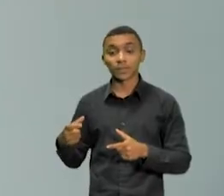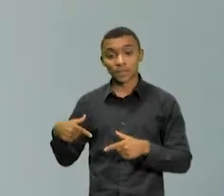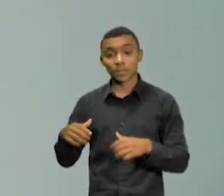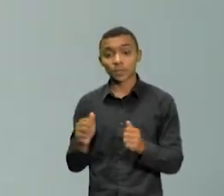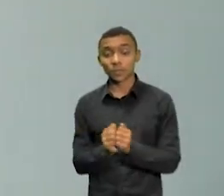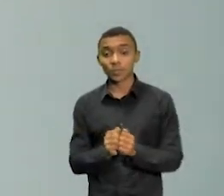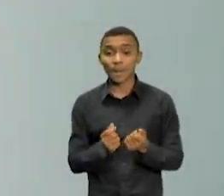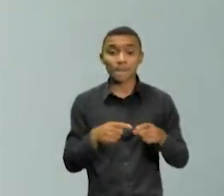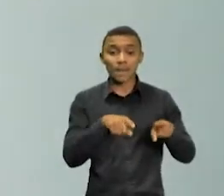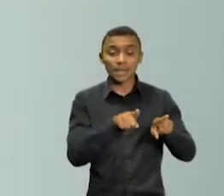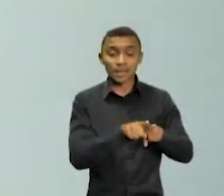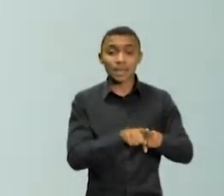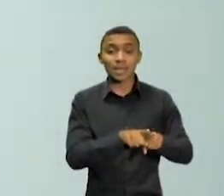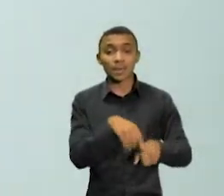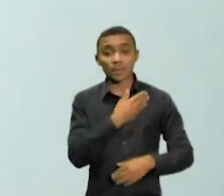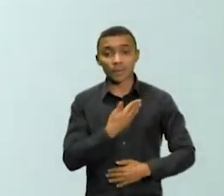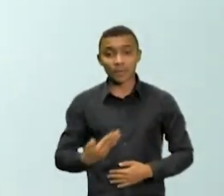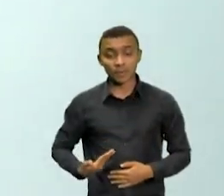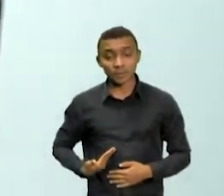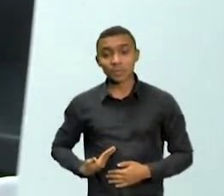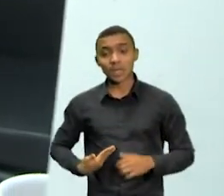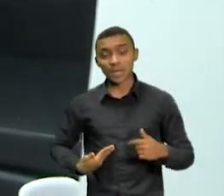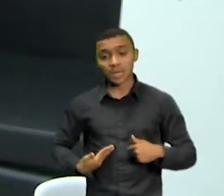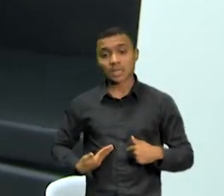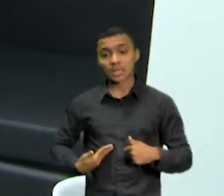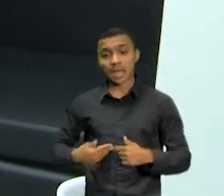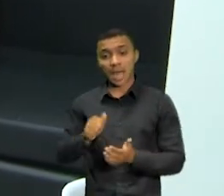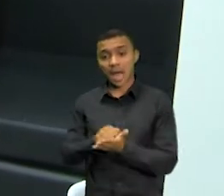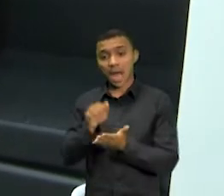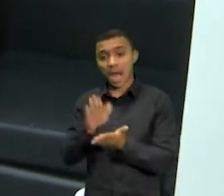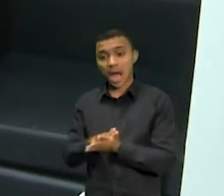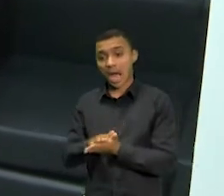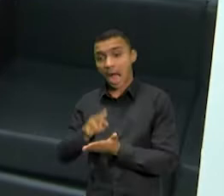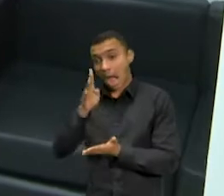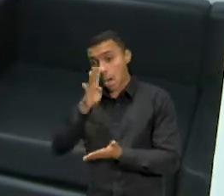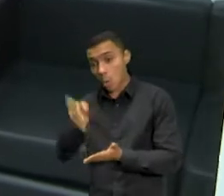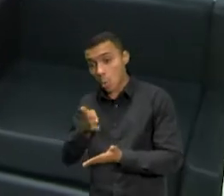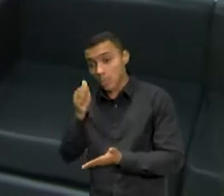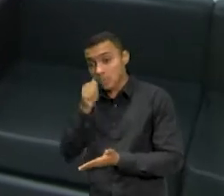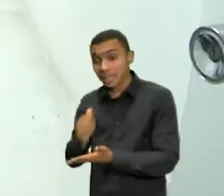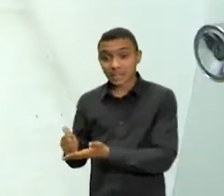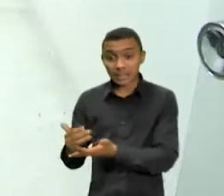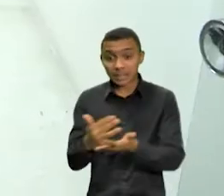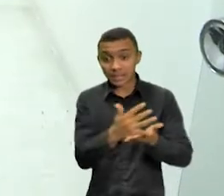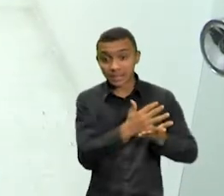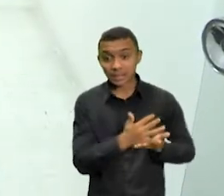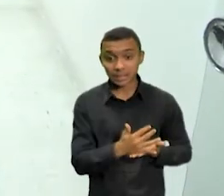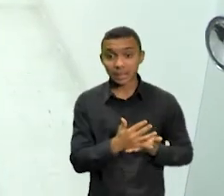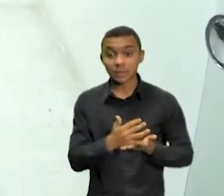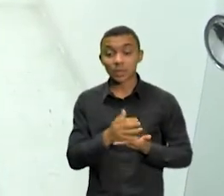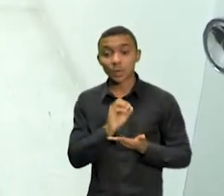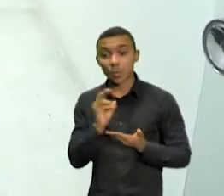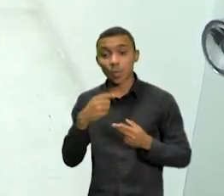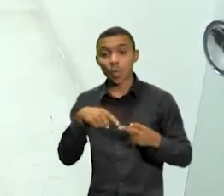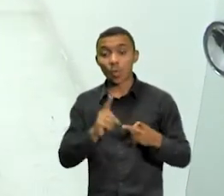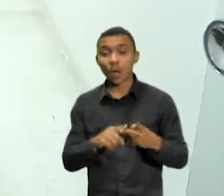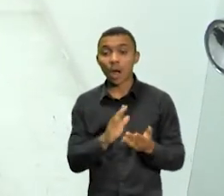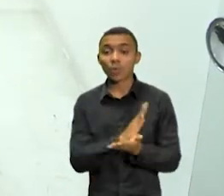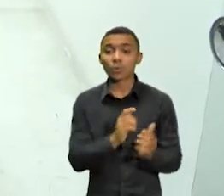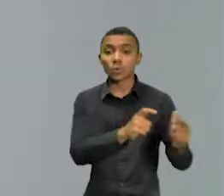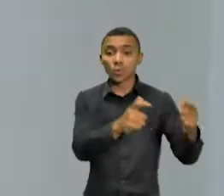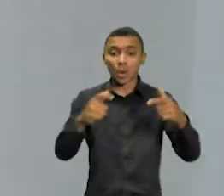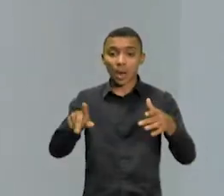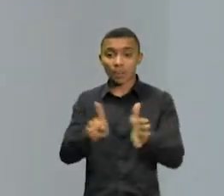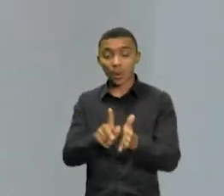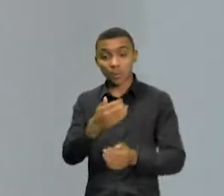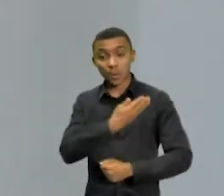no recebimento de denúncias de violência contra a mulher, acompanhamento de casos em órgãos competentes, assim